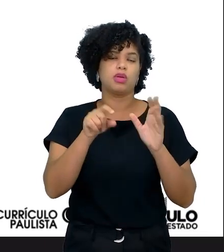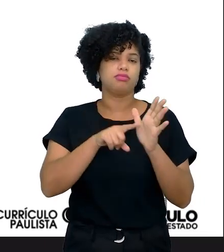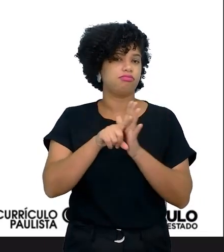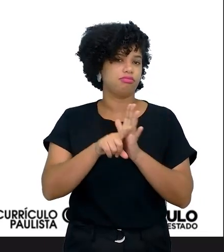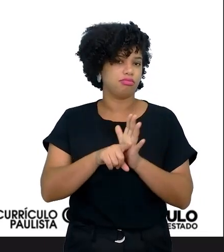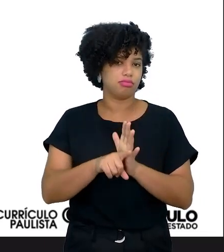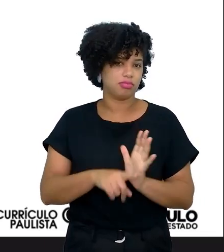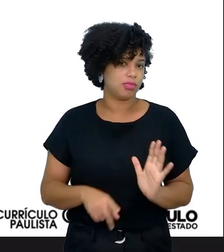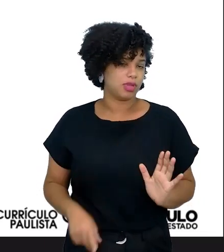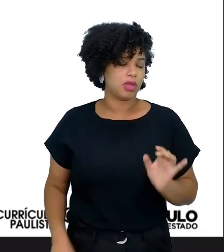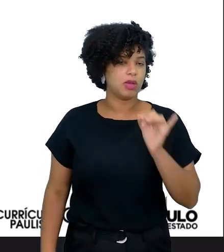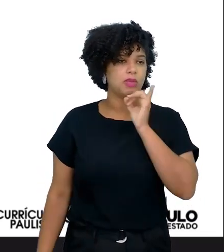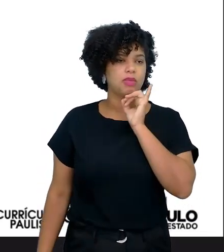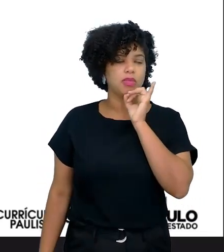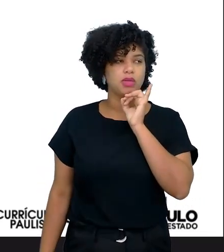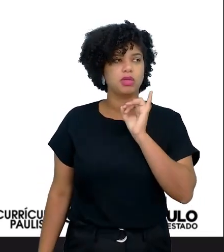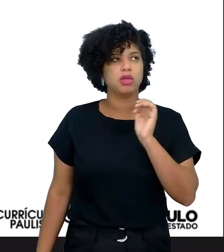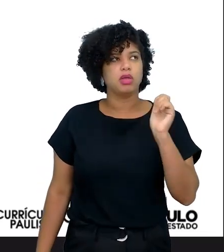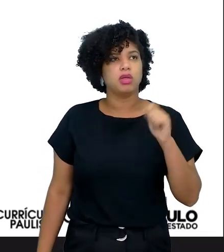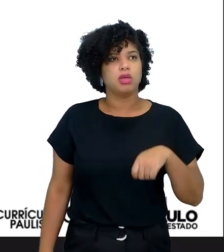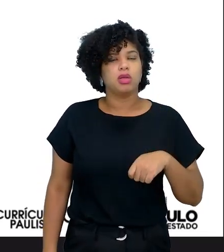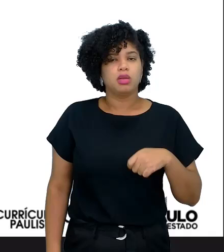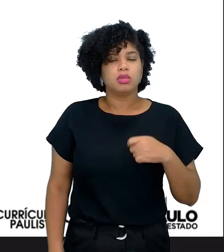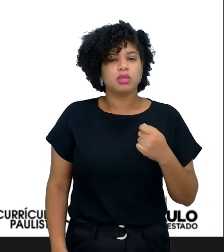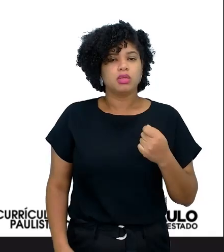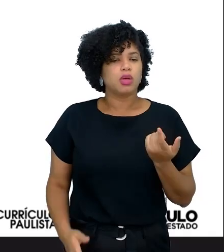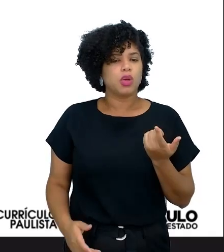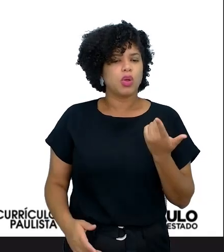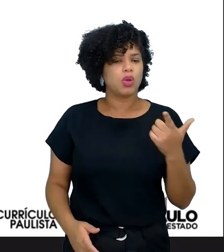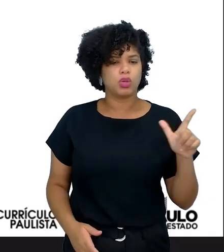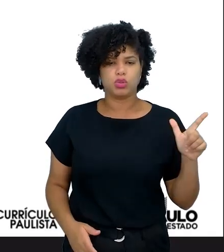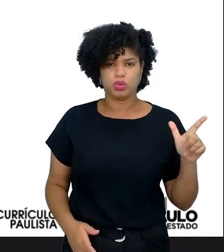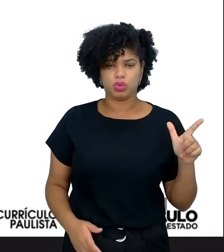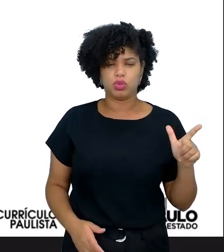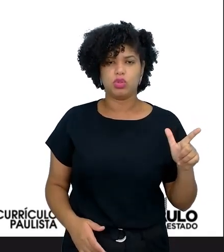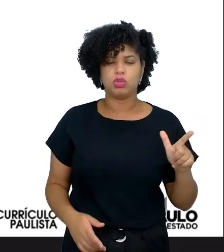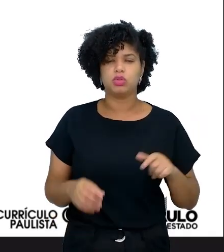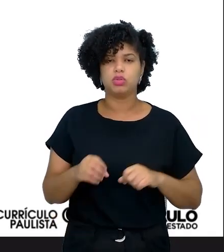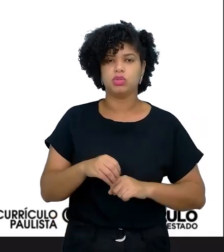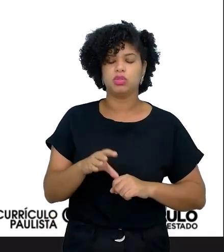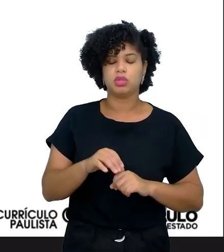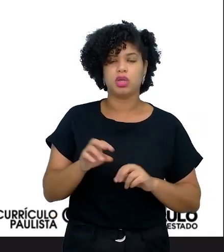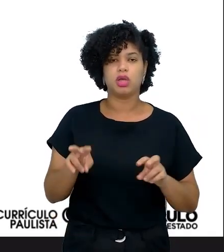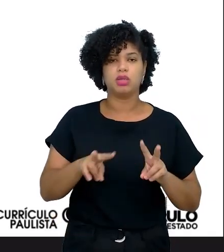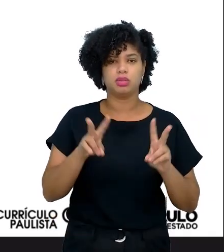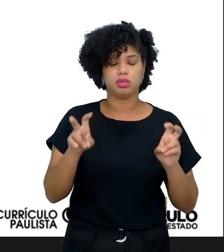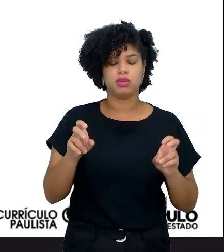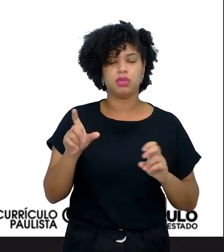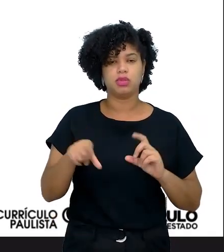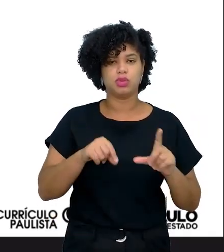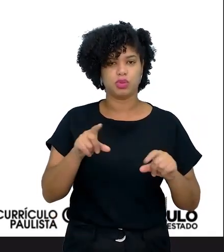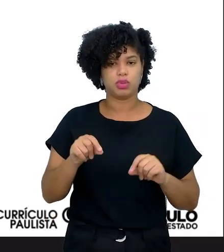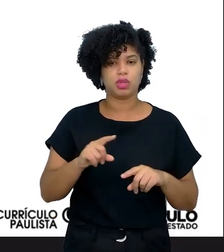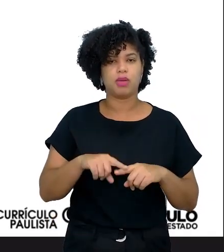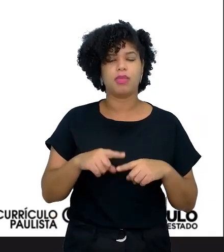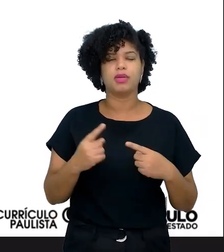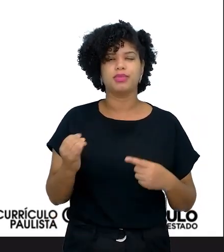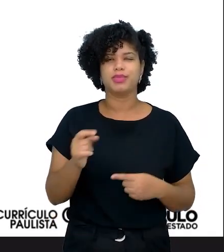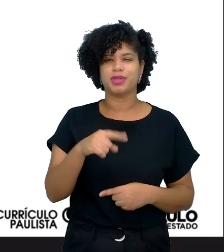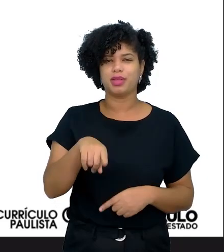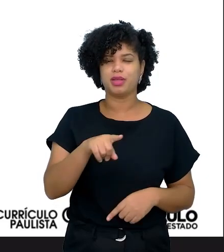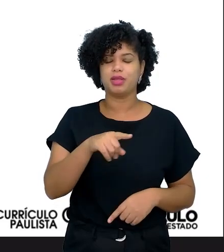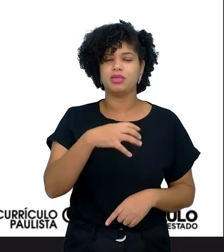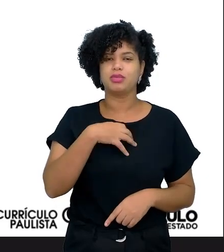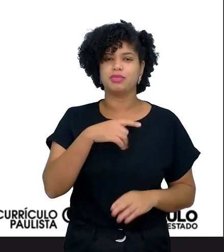sei lá, eu posso enviar links, né? A Abra pode, facilita bastante para eles, né? Sobre aquelas temáticas escolhidas, mas dê autonomia para que eles